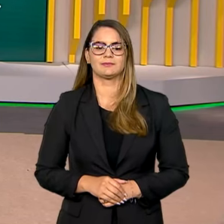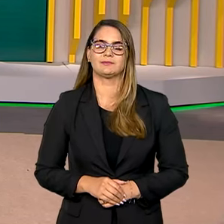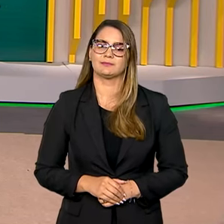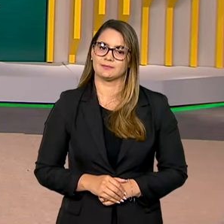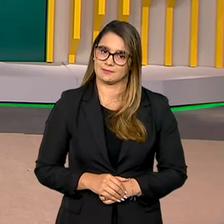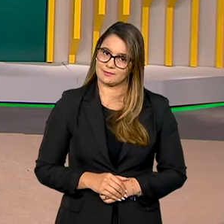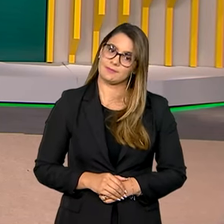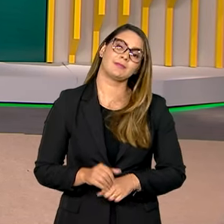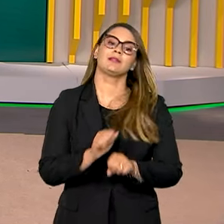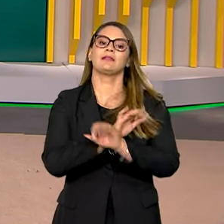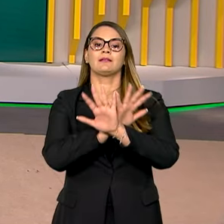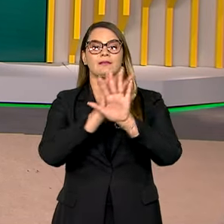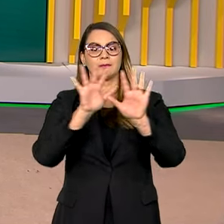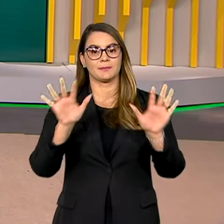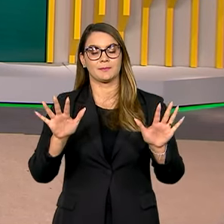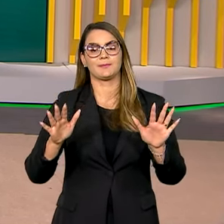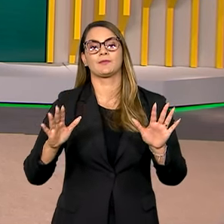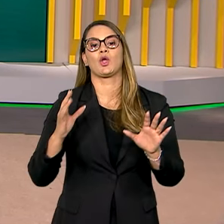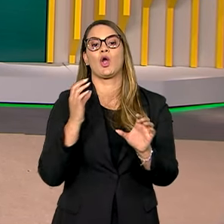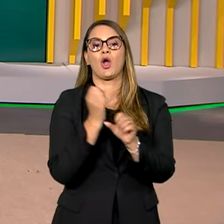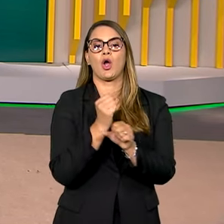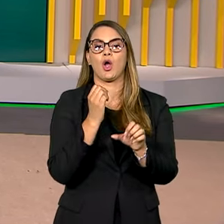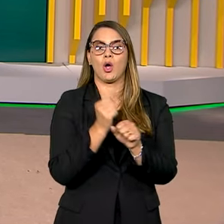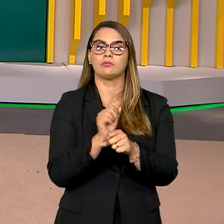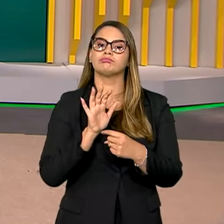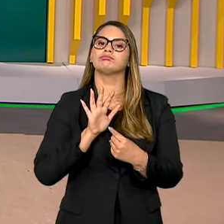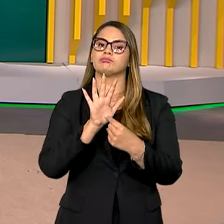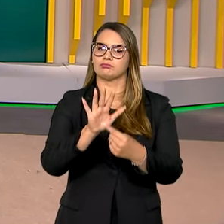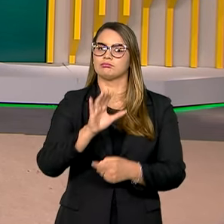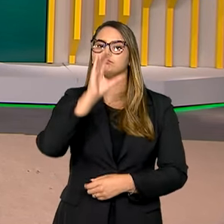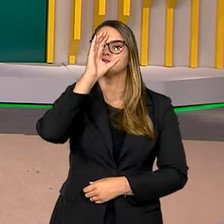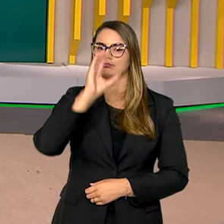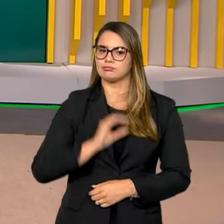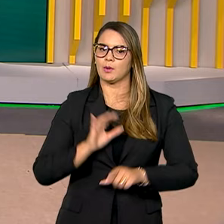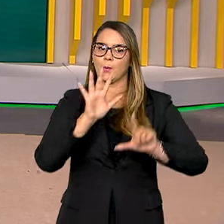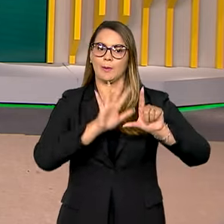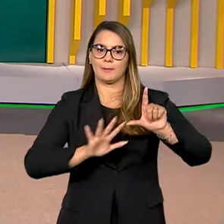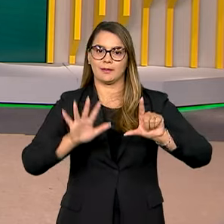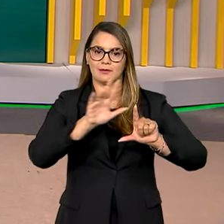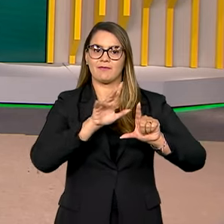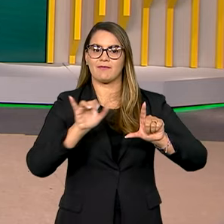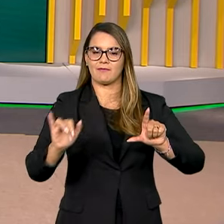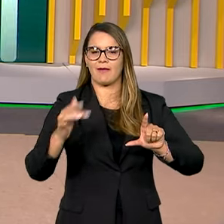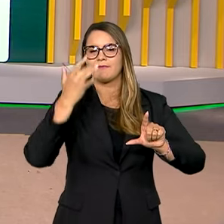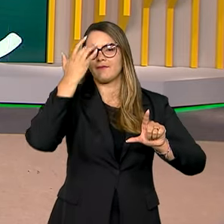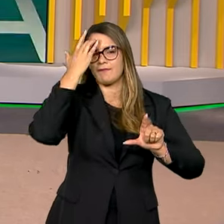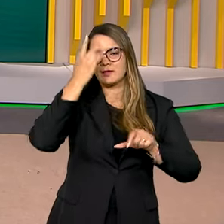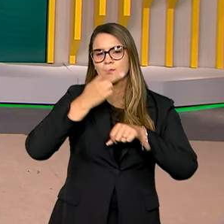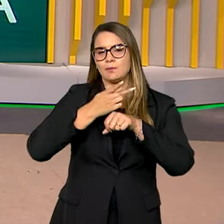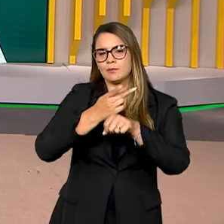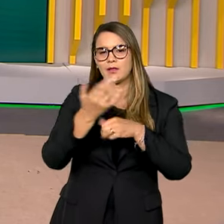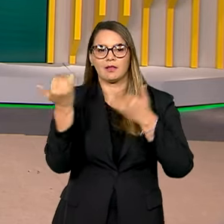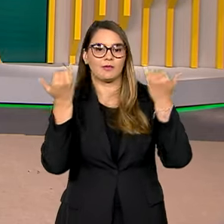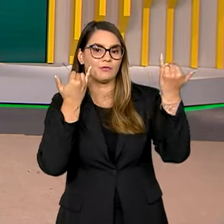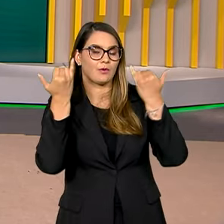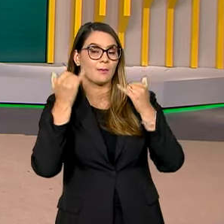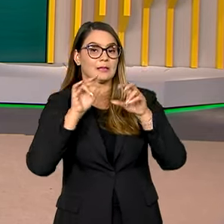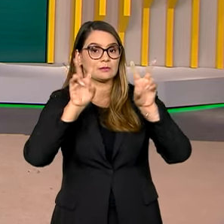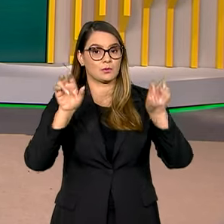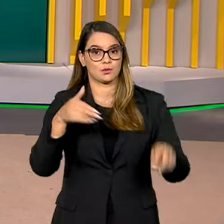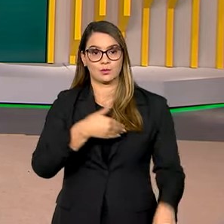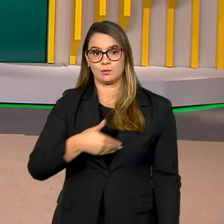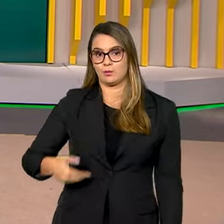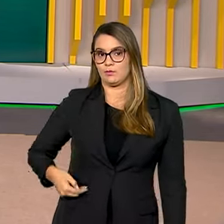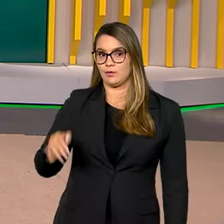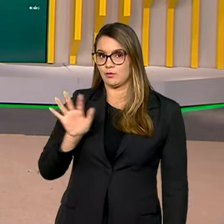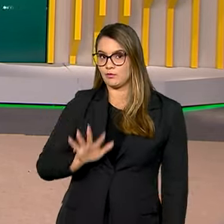Transparência e prestação de contas ao cidadão. Uma plataforma vai facilitar a busca de informações sobre o governo